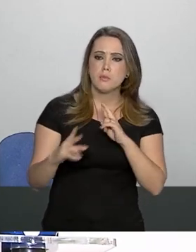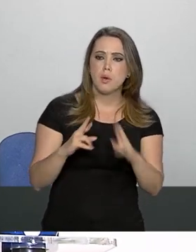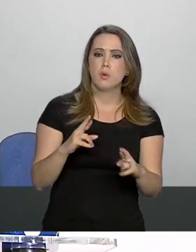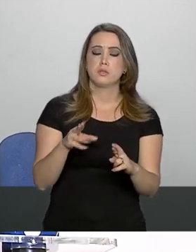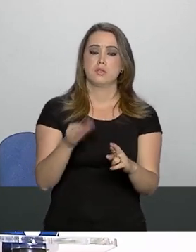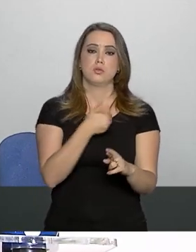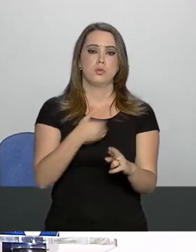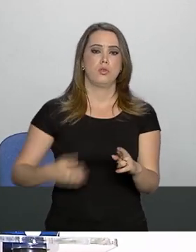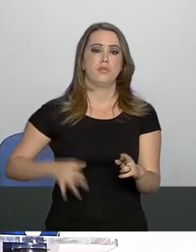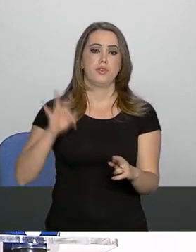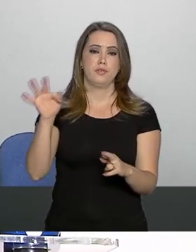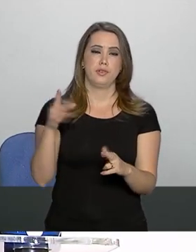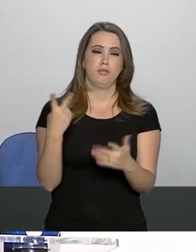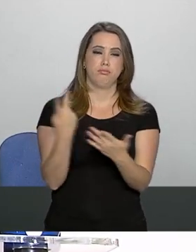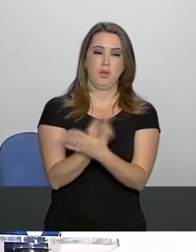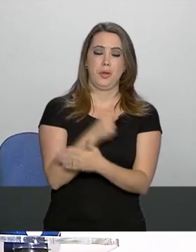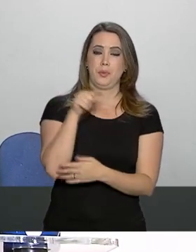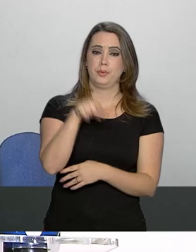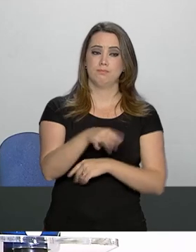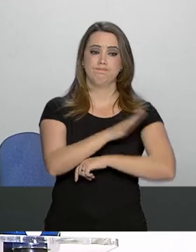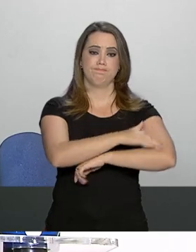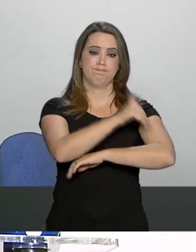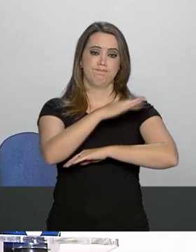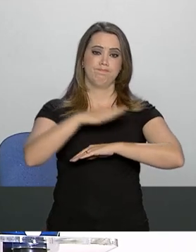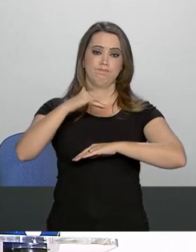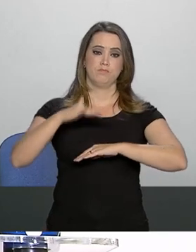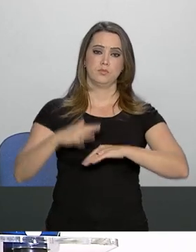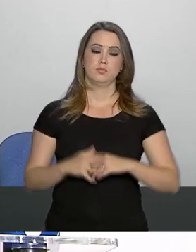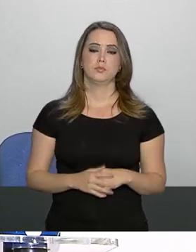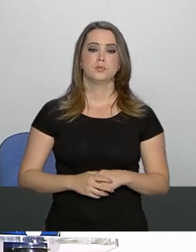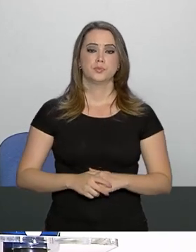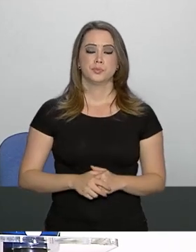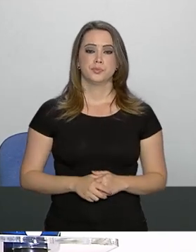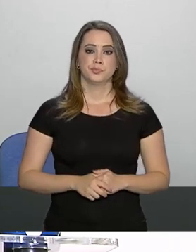desastre do rompimento da barragem de Brumadinho.